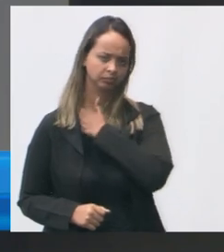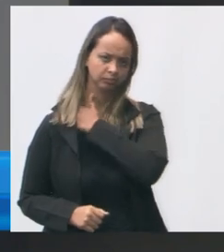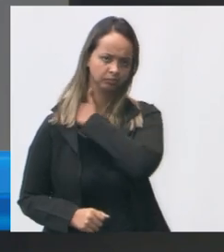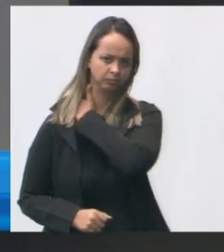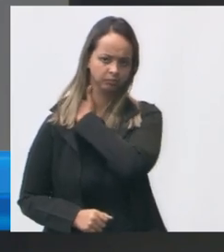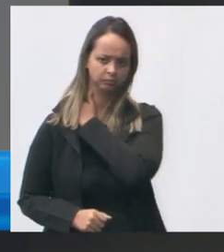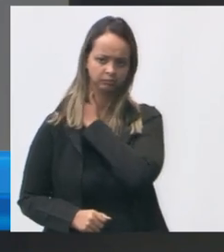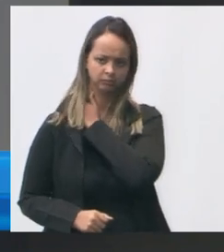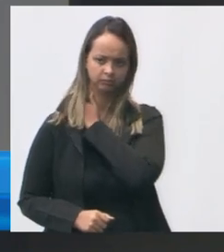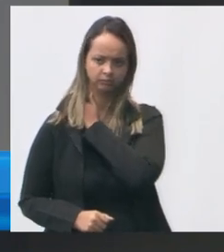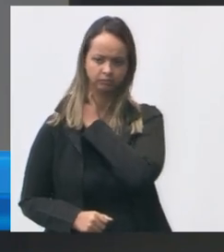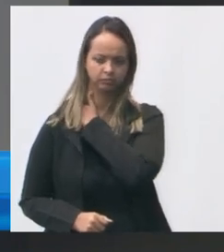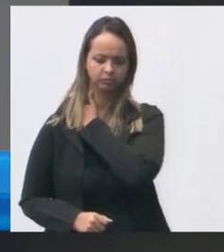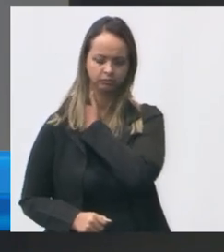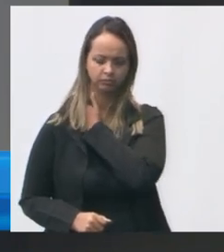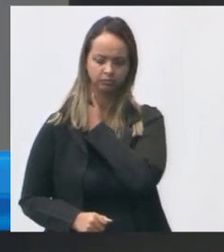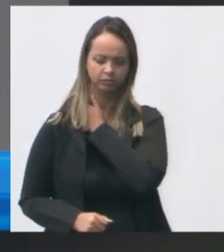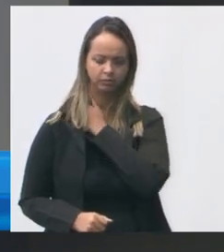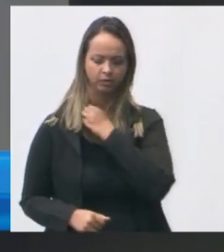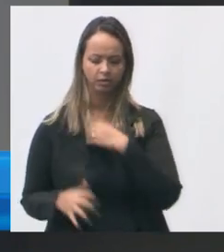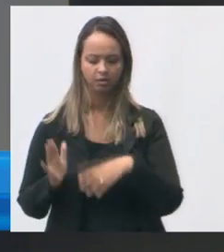mais é mobiliário o vereador Davi